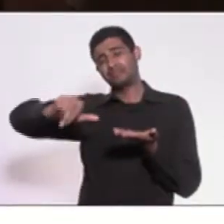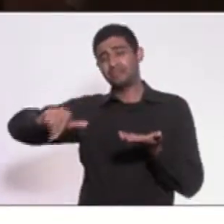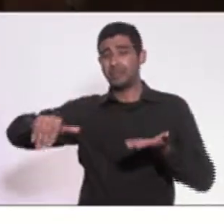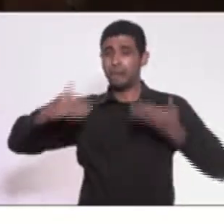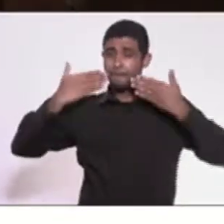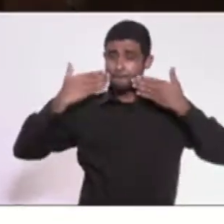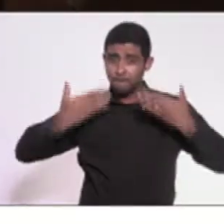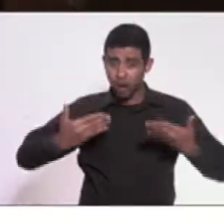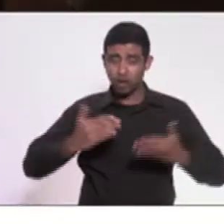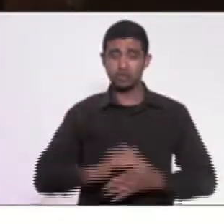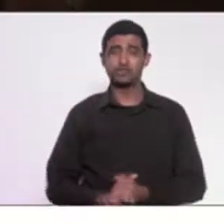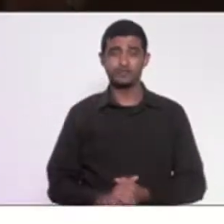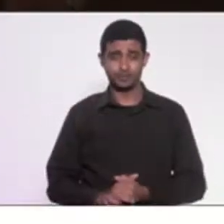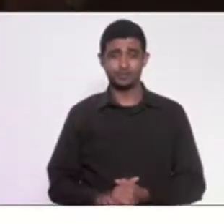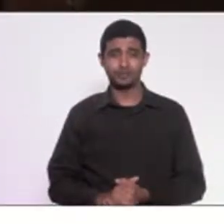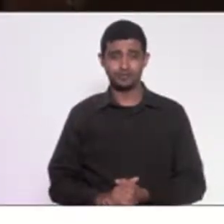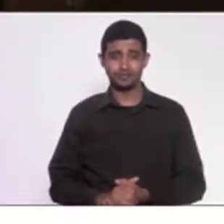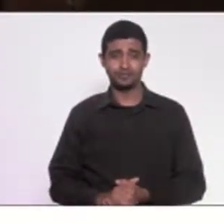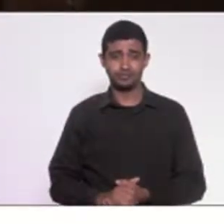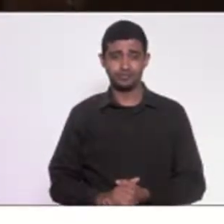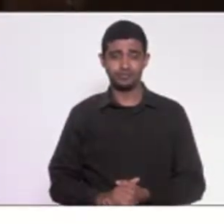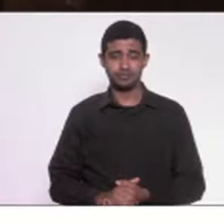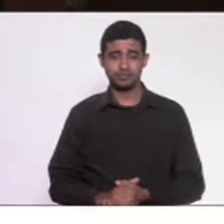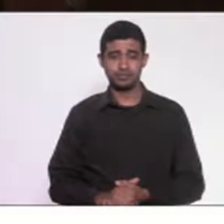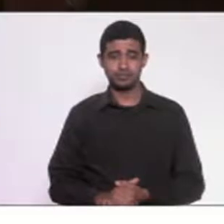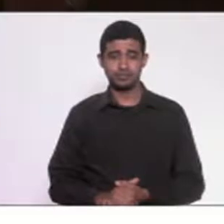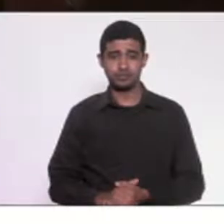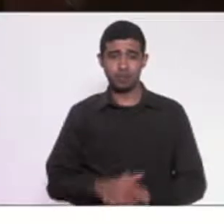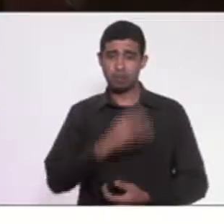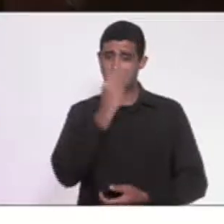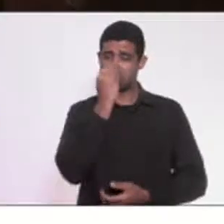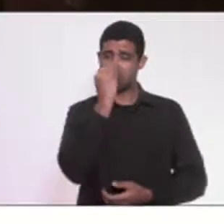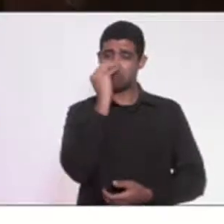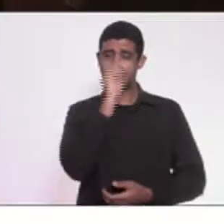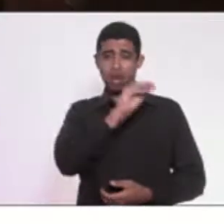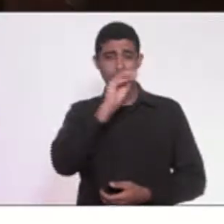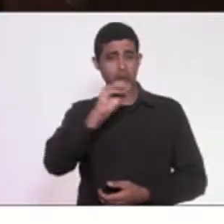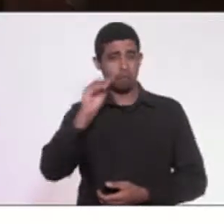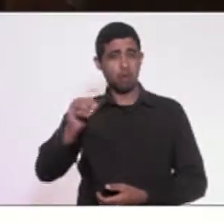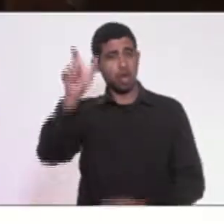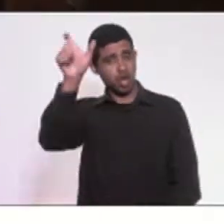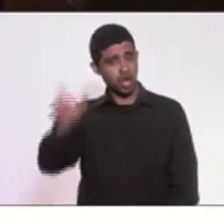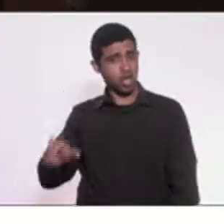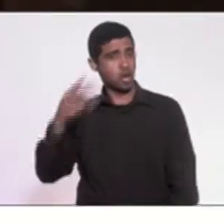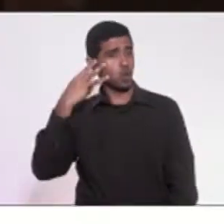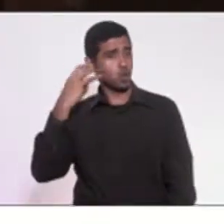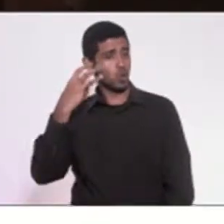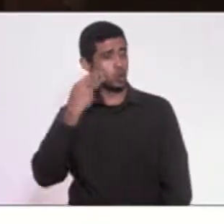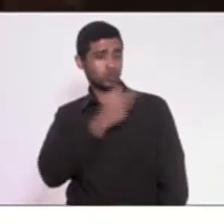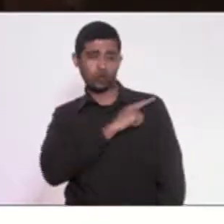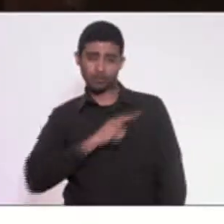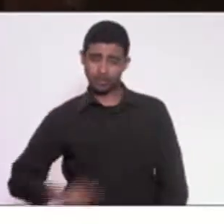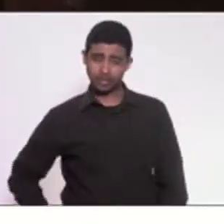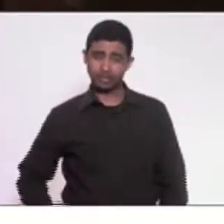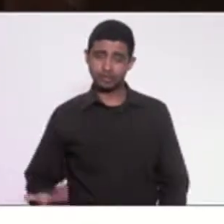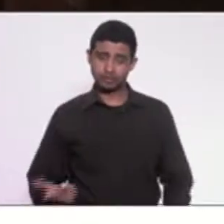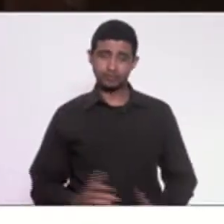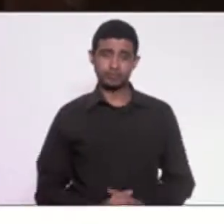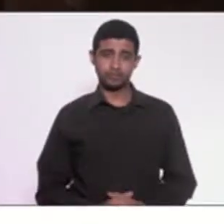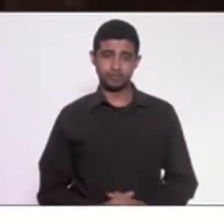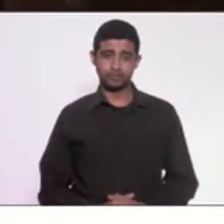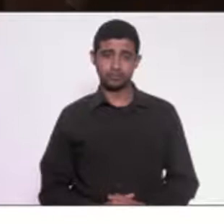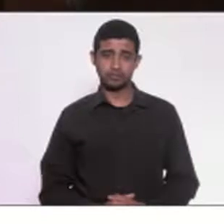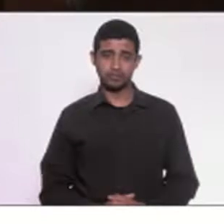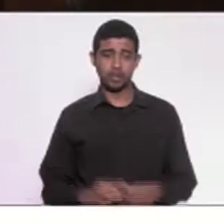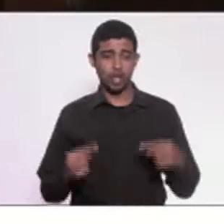o desapreço completo do governador Wilson Witzel pelos